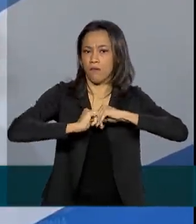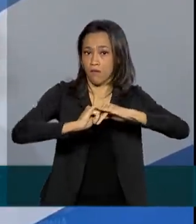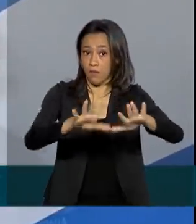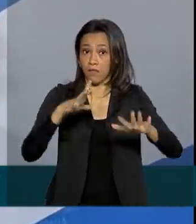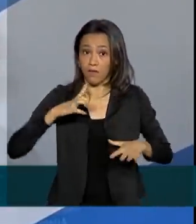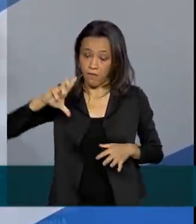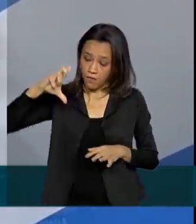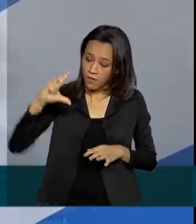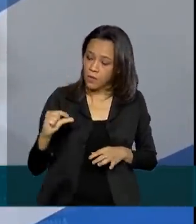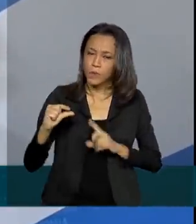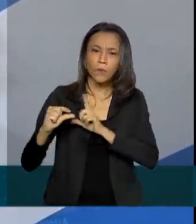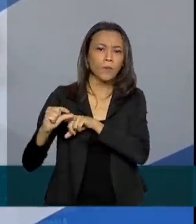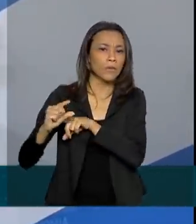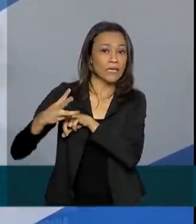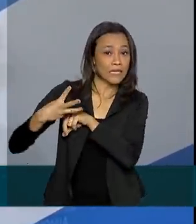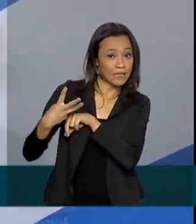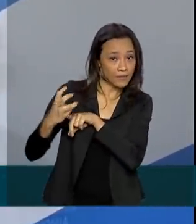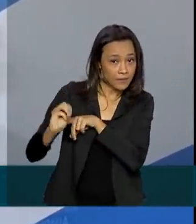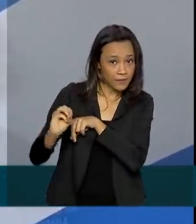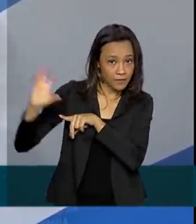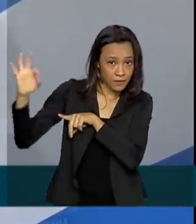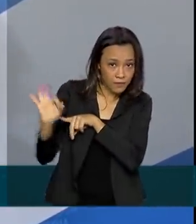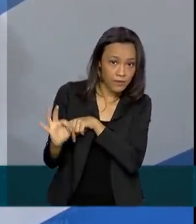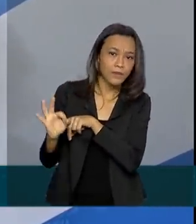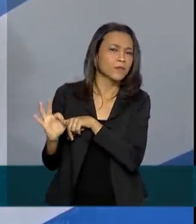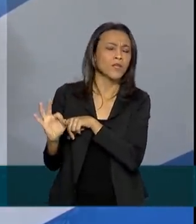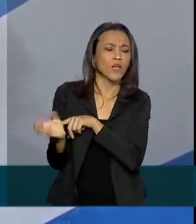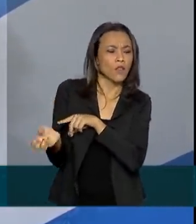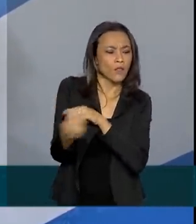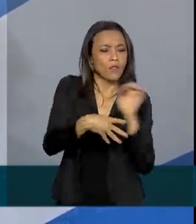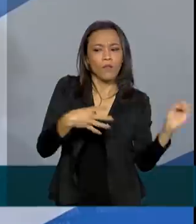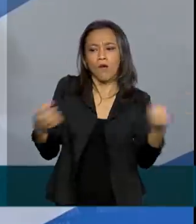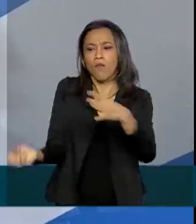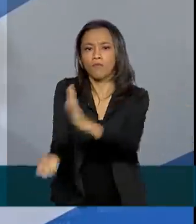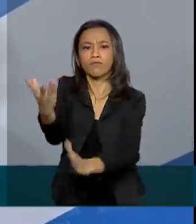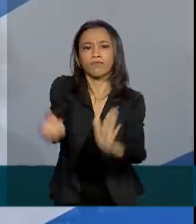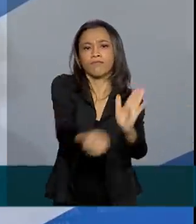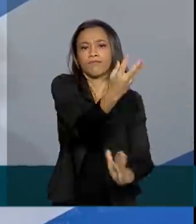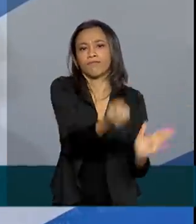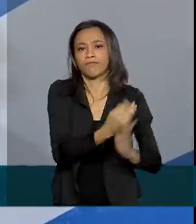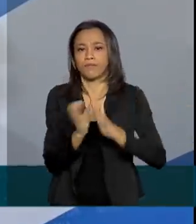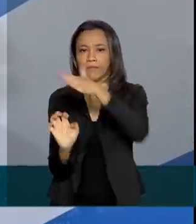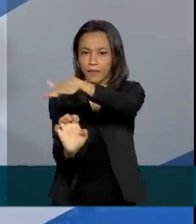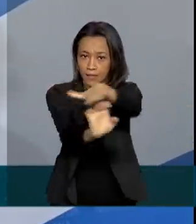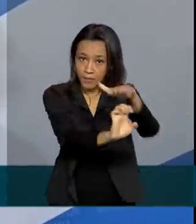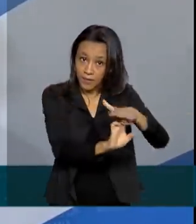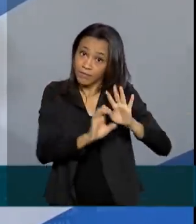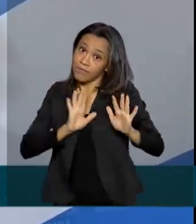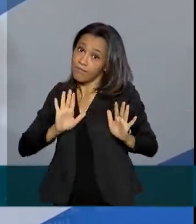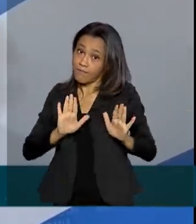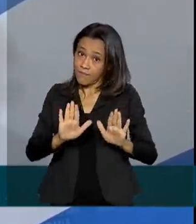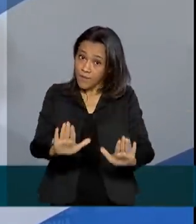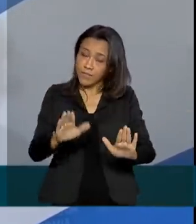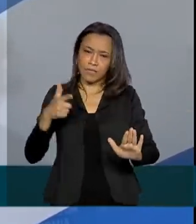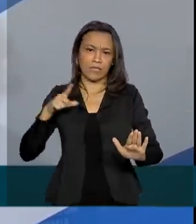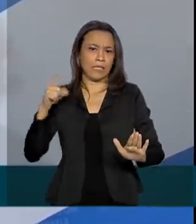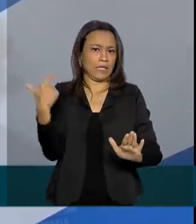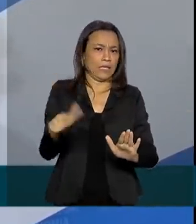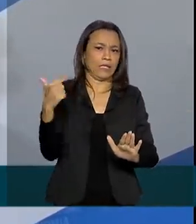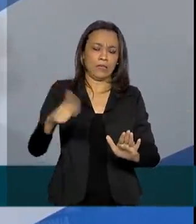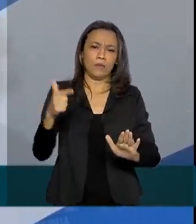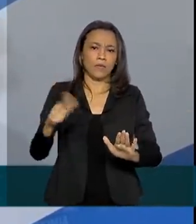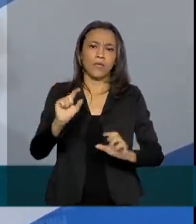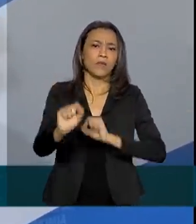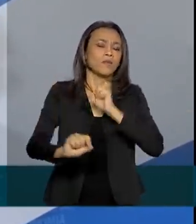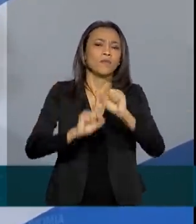de em torno de 30% no volume de novos negócios sendo criados. No entanto, não houve impacto no número